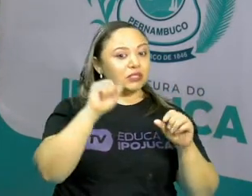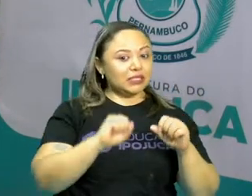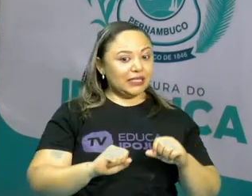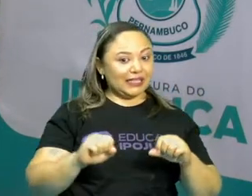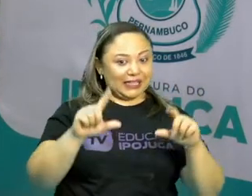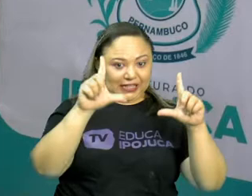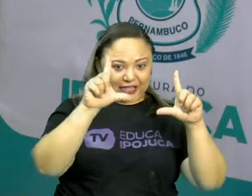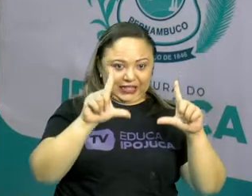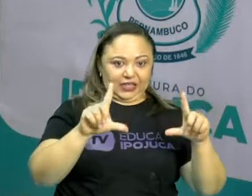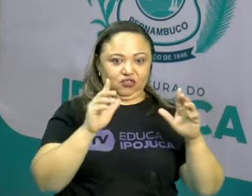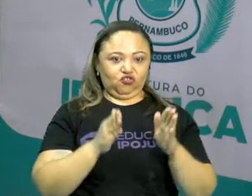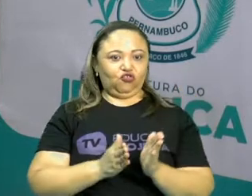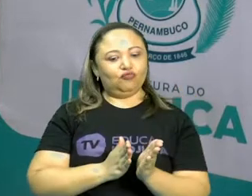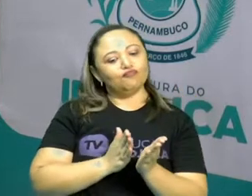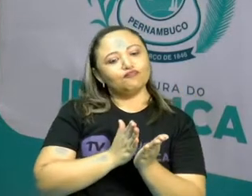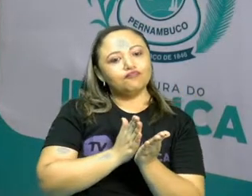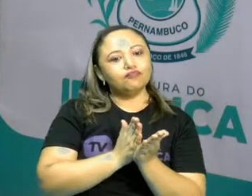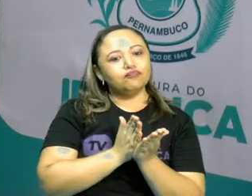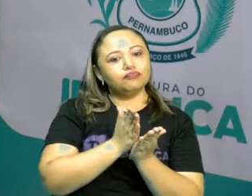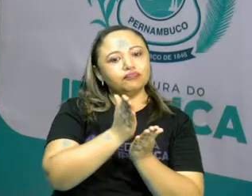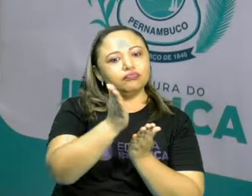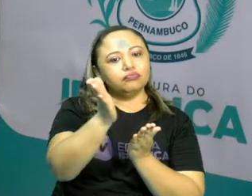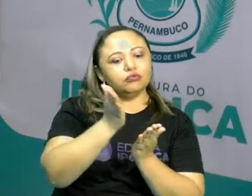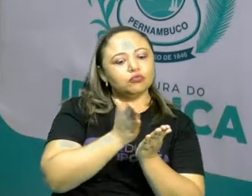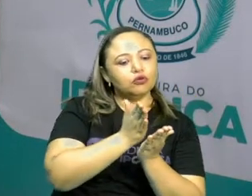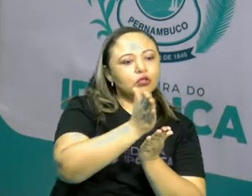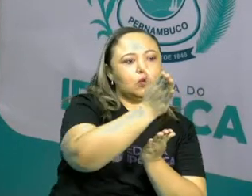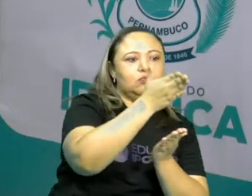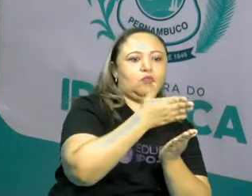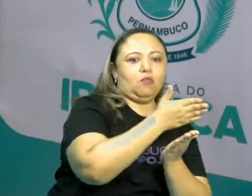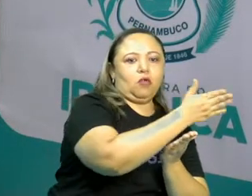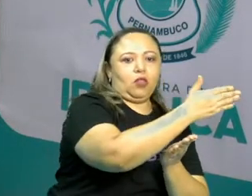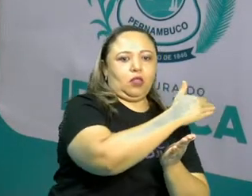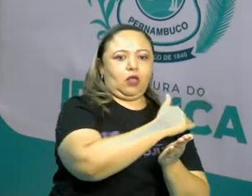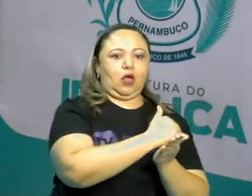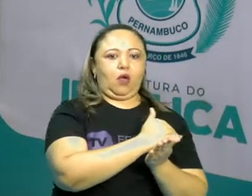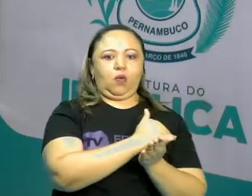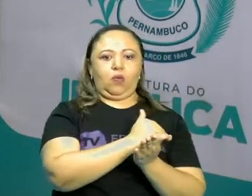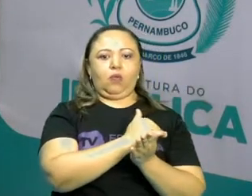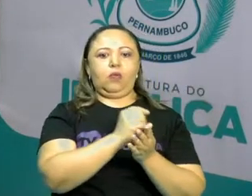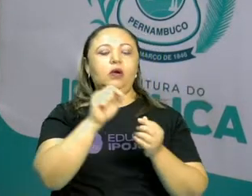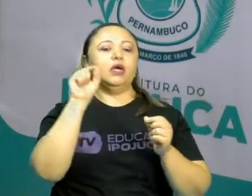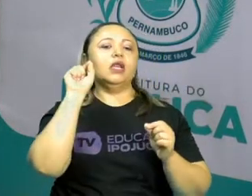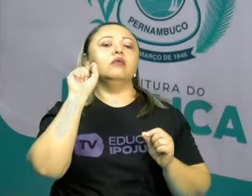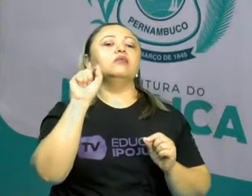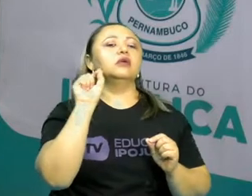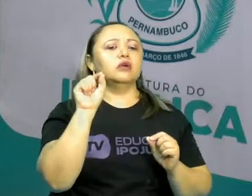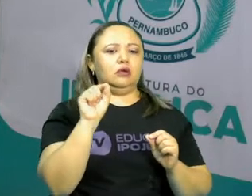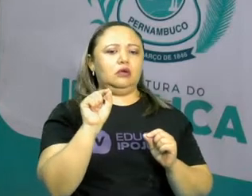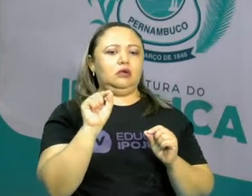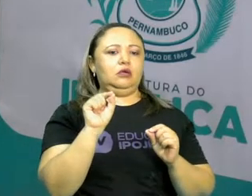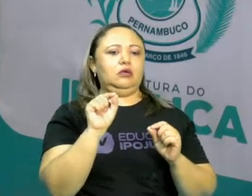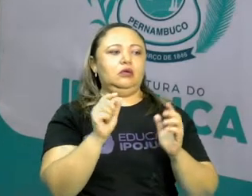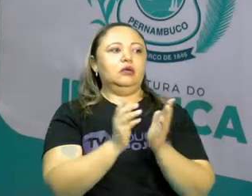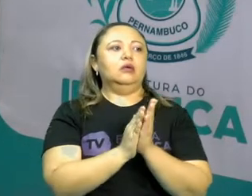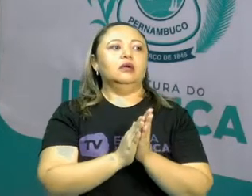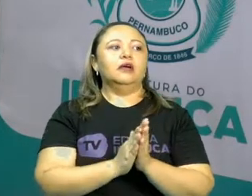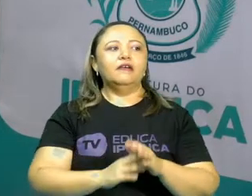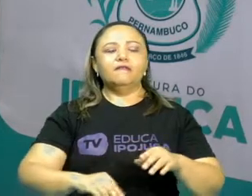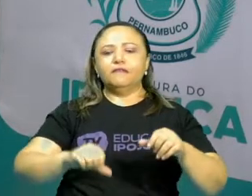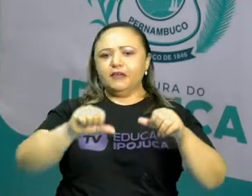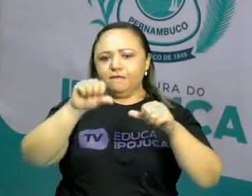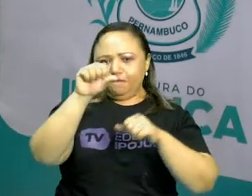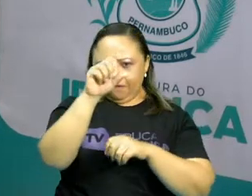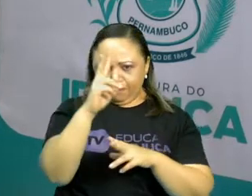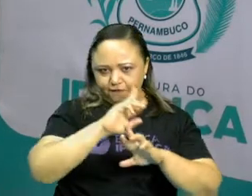jornalística. Ou seja, o que quer dizer isso multimodal? É um texto que ele associa várias